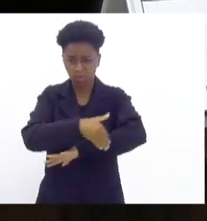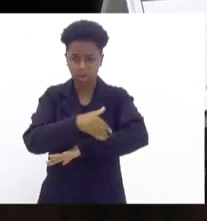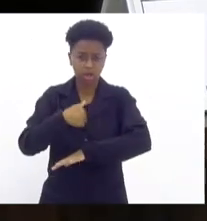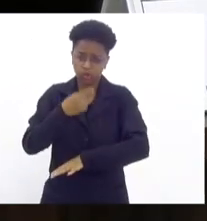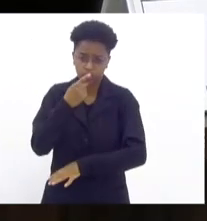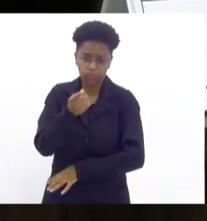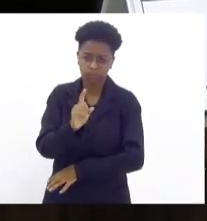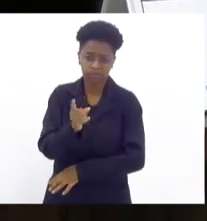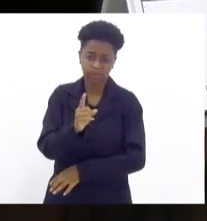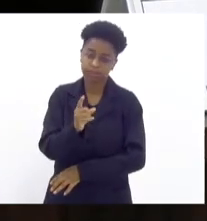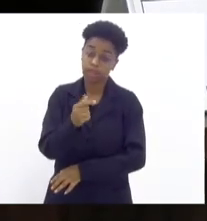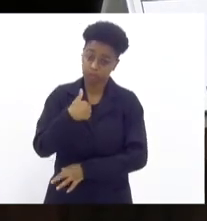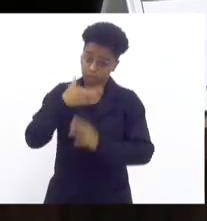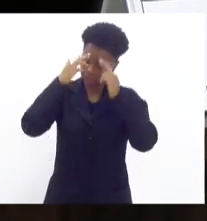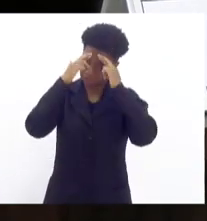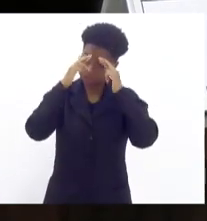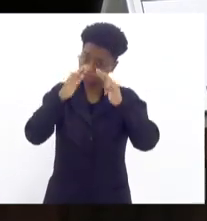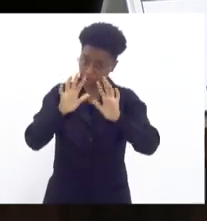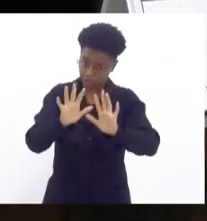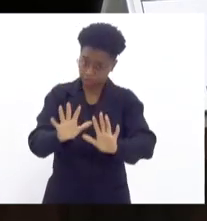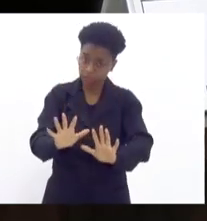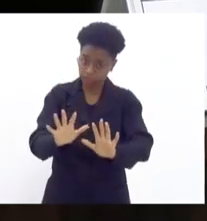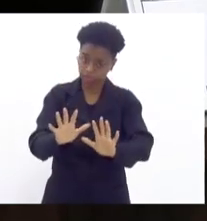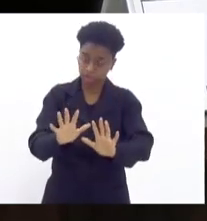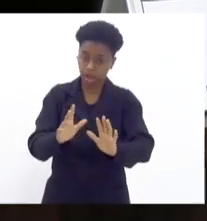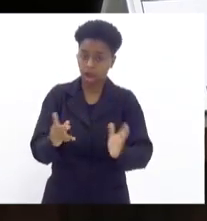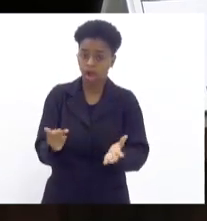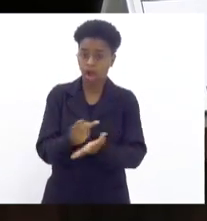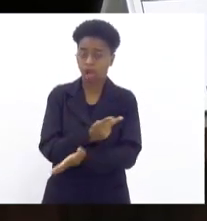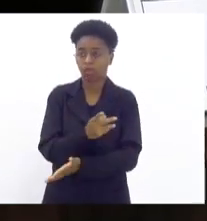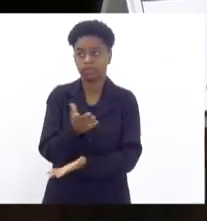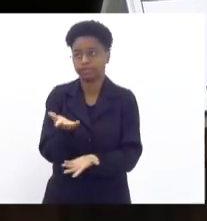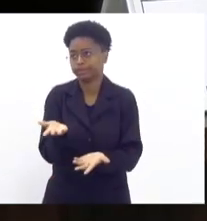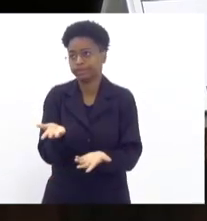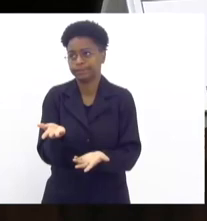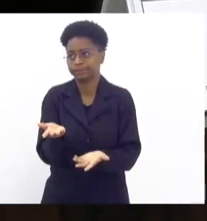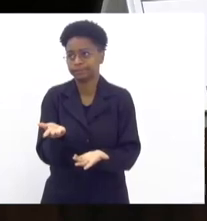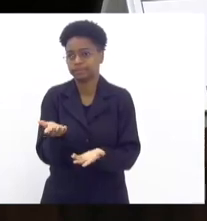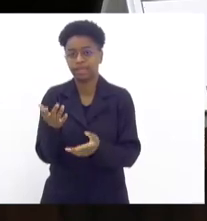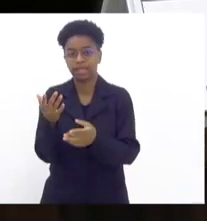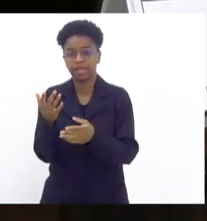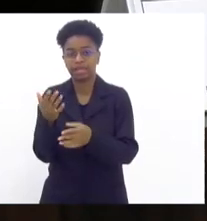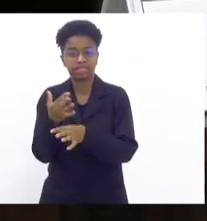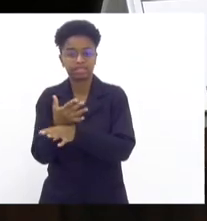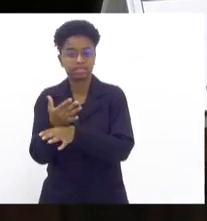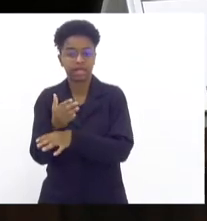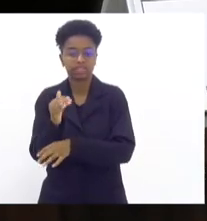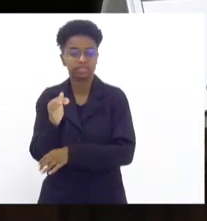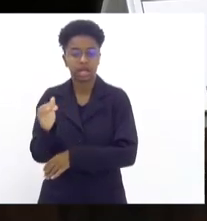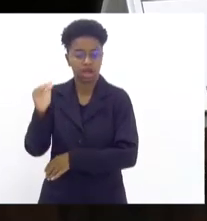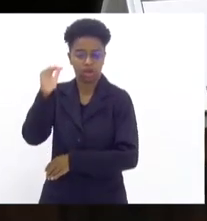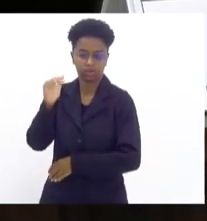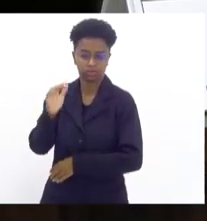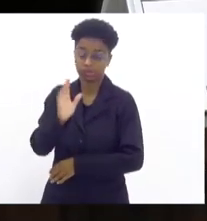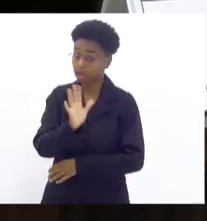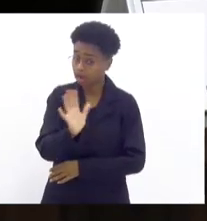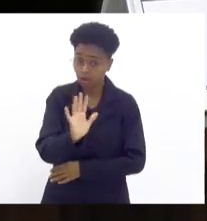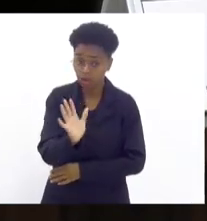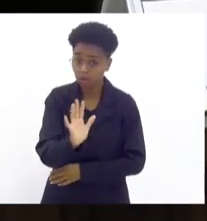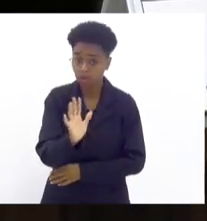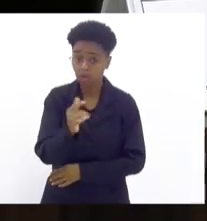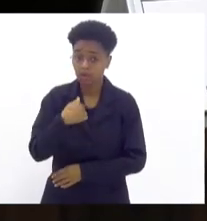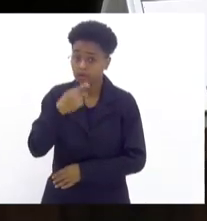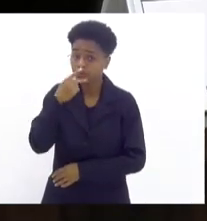com todo o respeito que isso está acontecendo lá na Cidade Alta. gente, não, a gente está falando que está